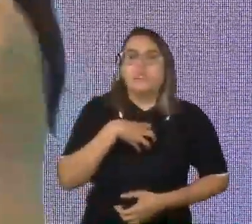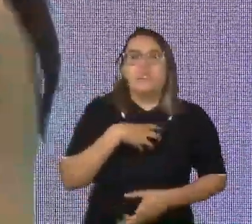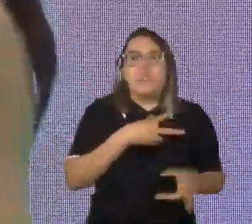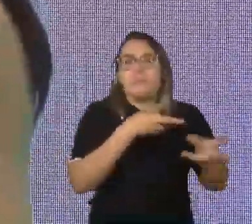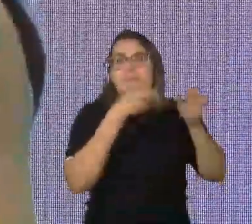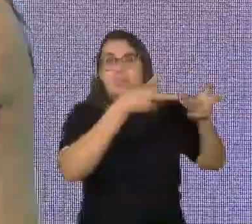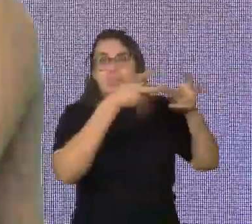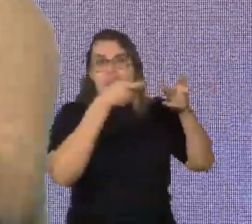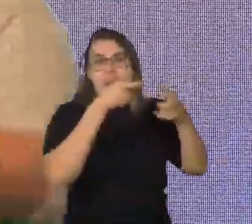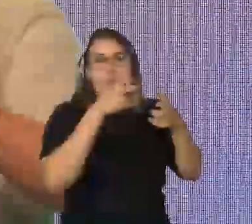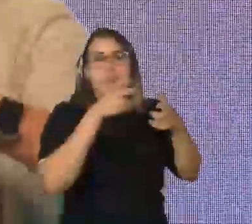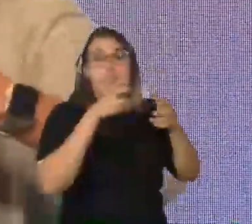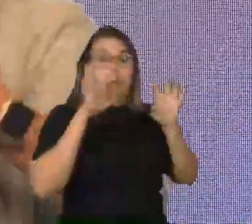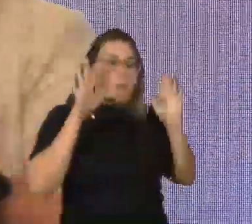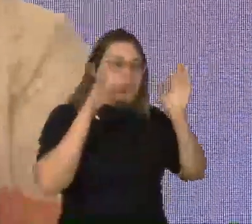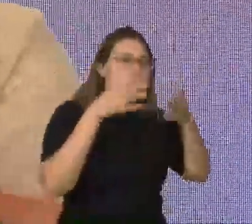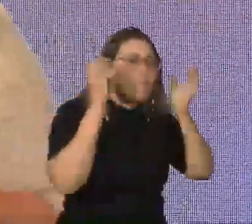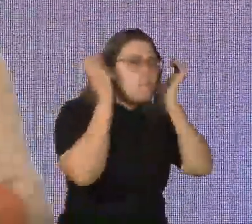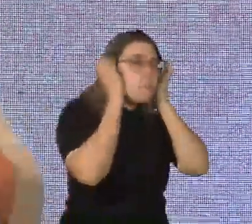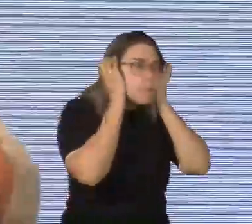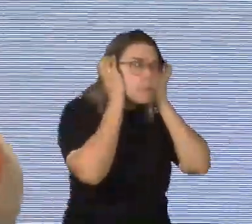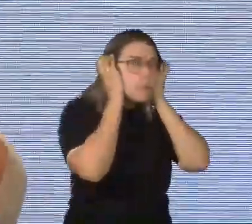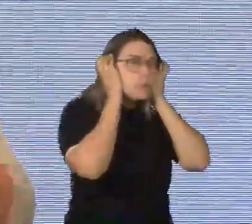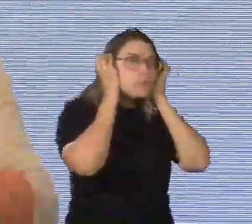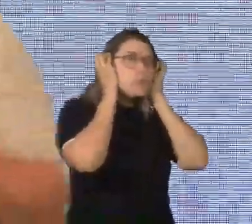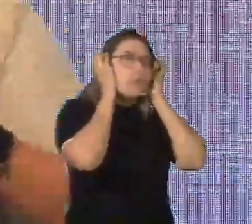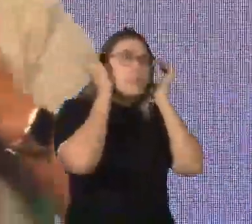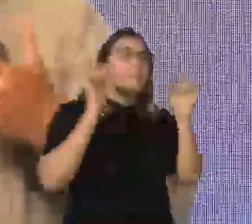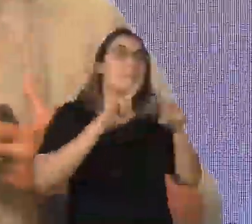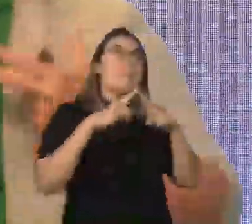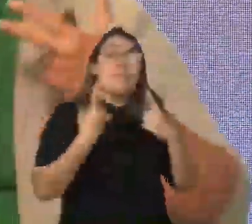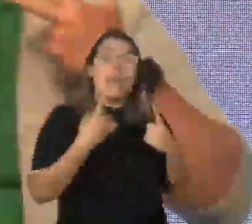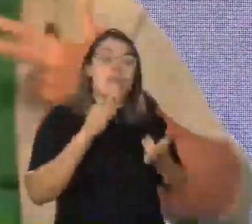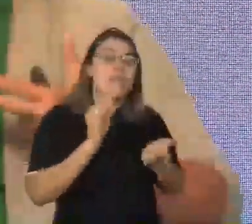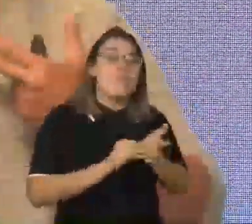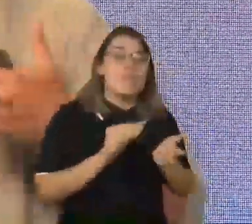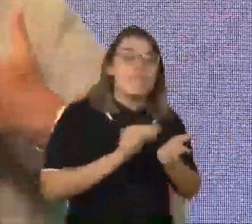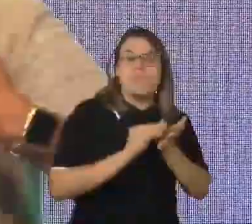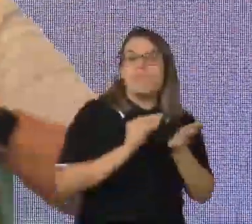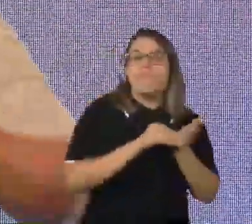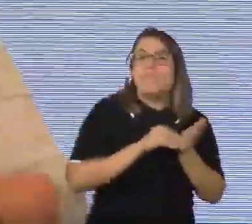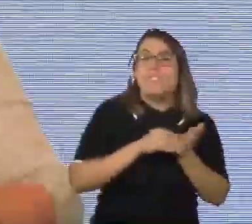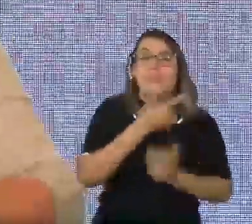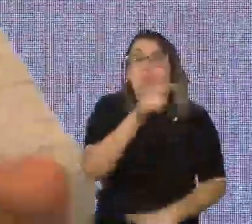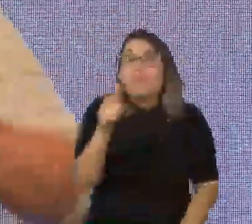método é trabalhado, mas a relação desse som muitas vezes se torna imperceptível para